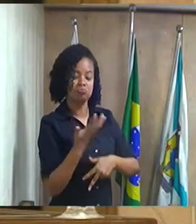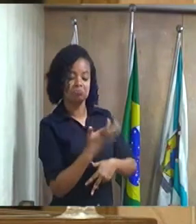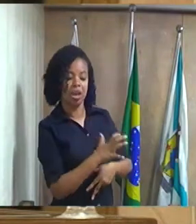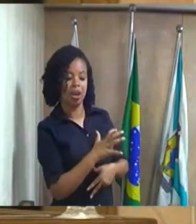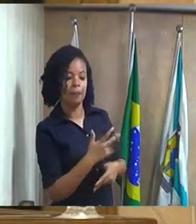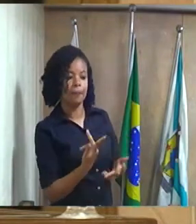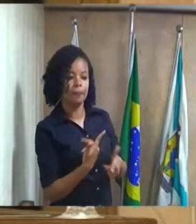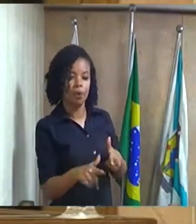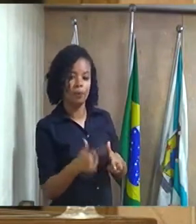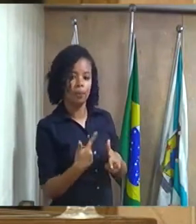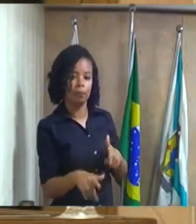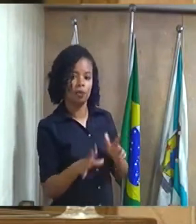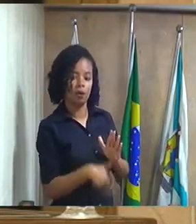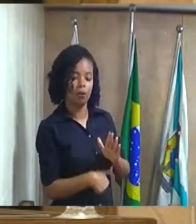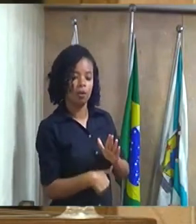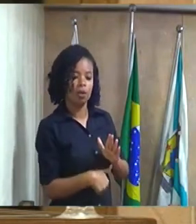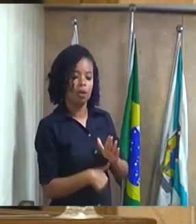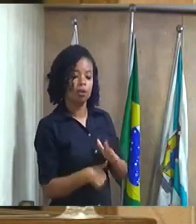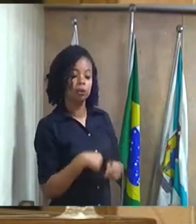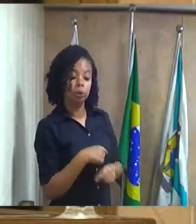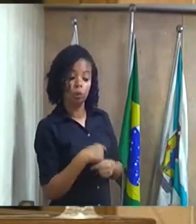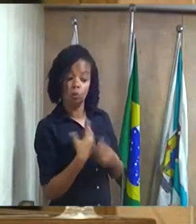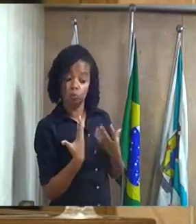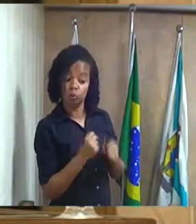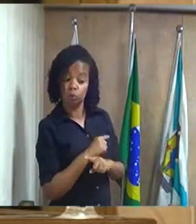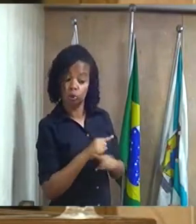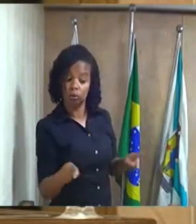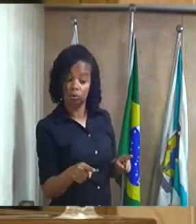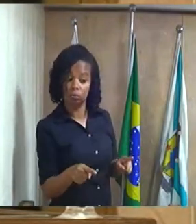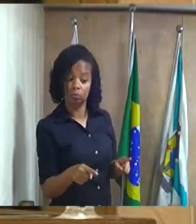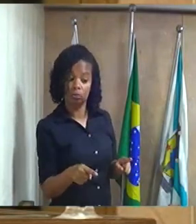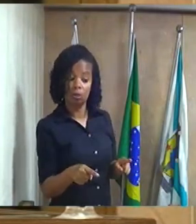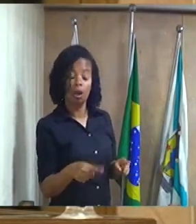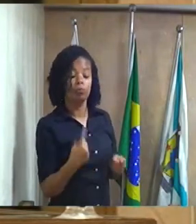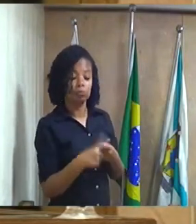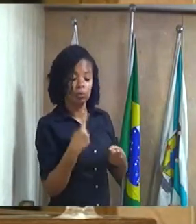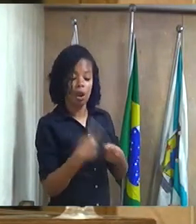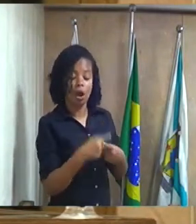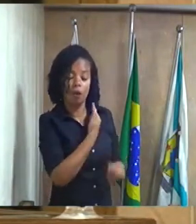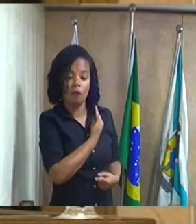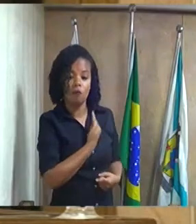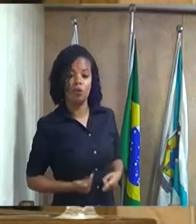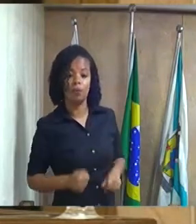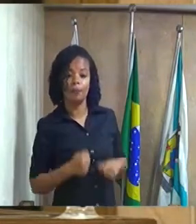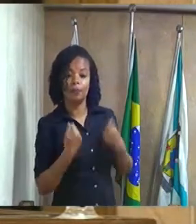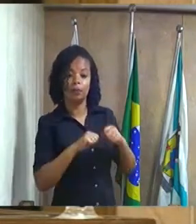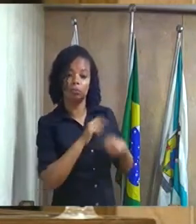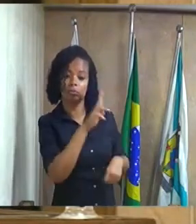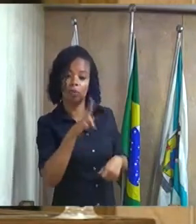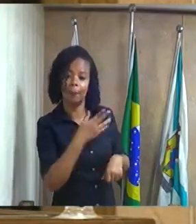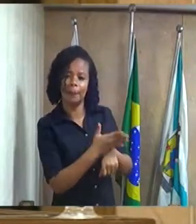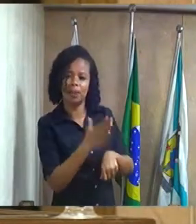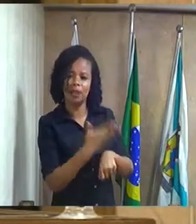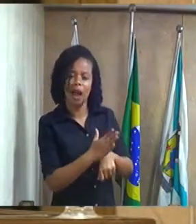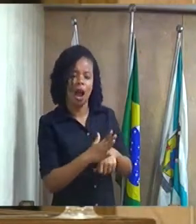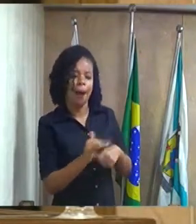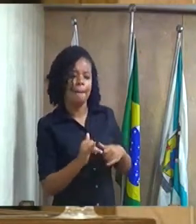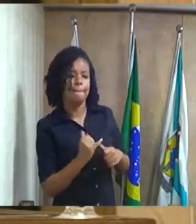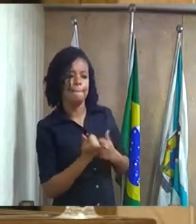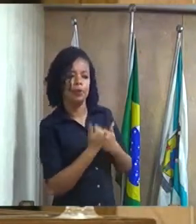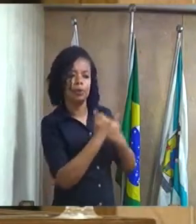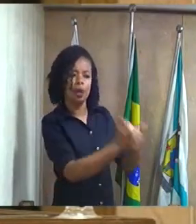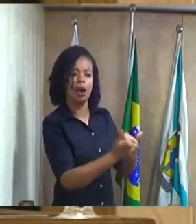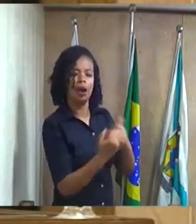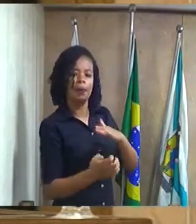vezes eu não admito corrupção no meu governo meu governo tem que funcionar para atender os empresários atender as pessoas